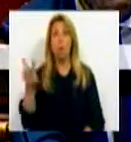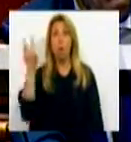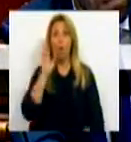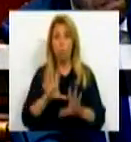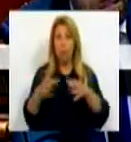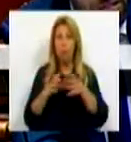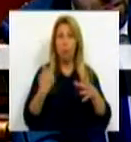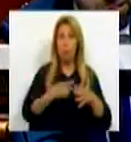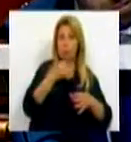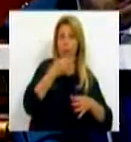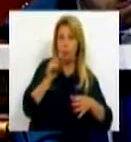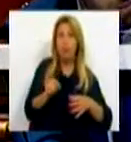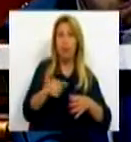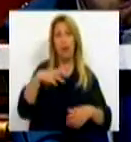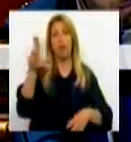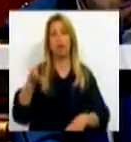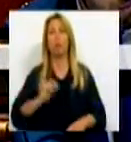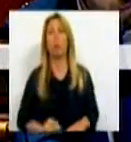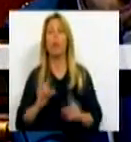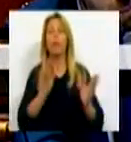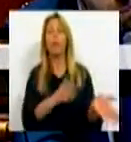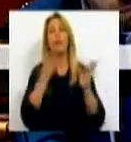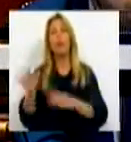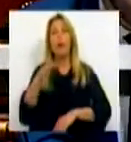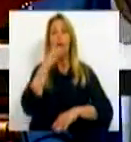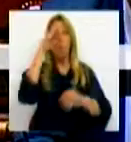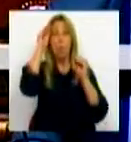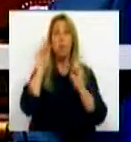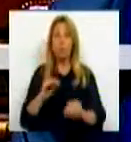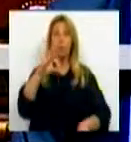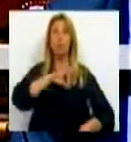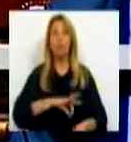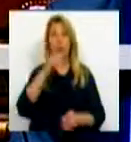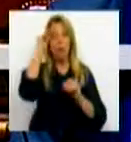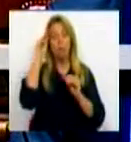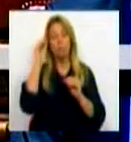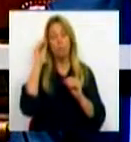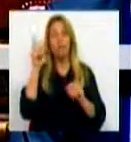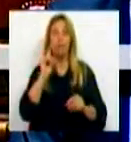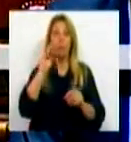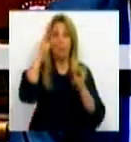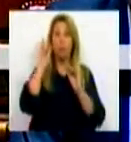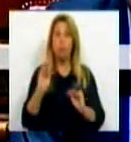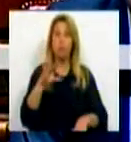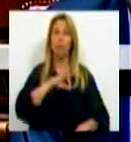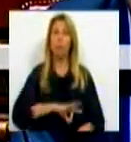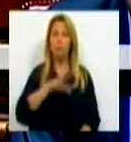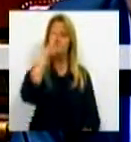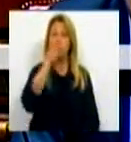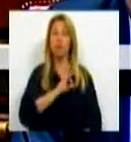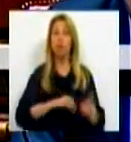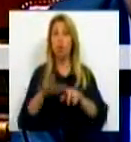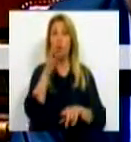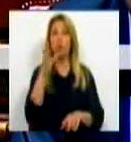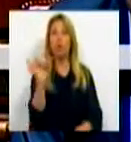equipa. Por outro lado, falava do ensino profissional e da importância do ensino profissional. Como sabe, Sr. Deputado, 44